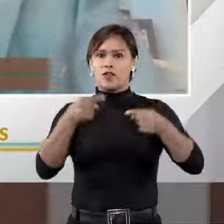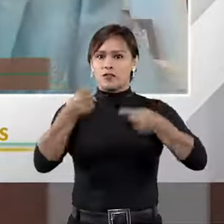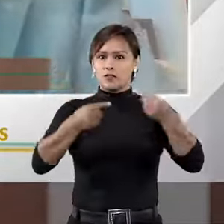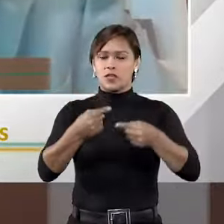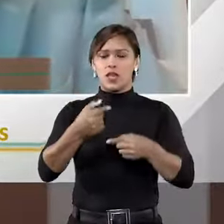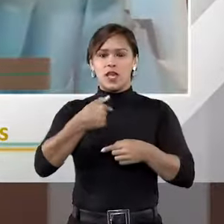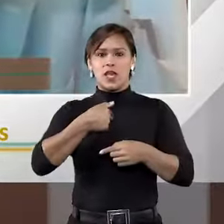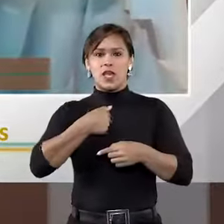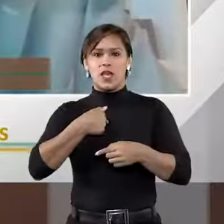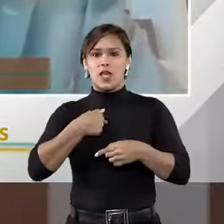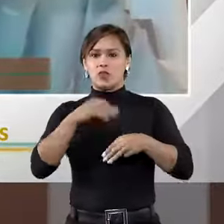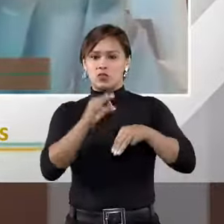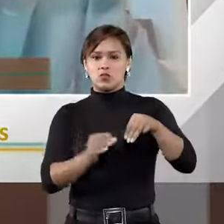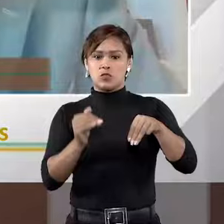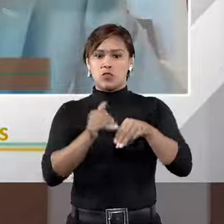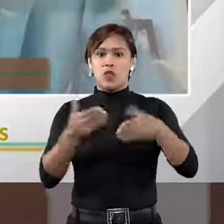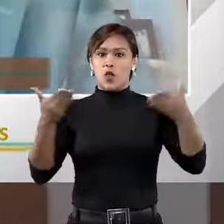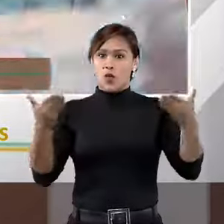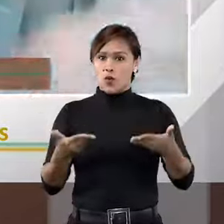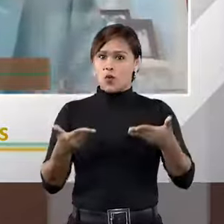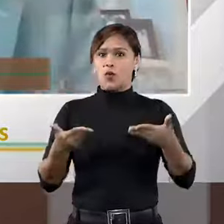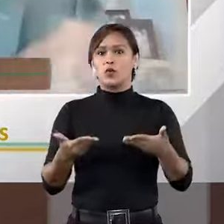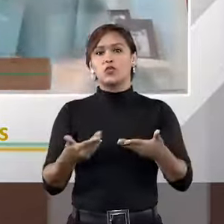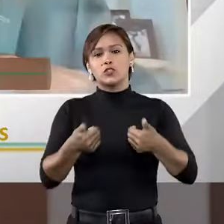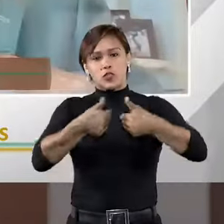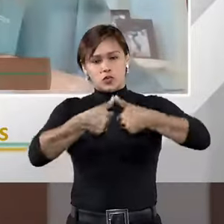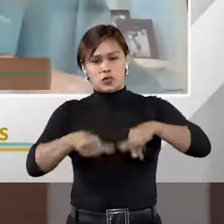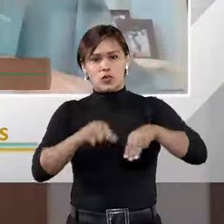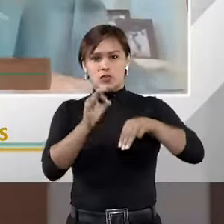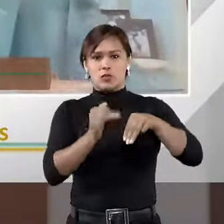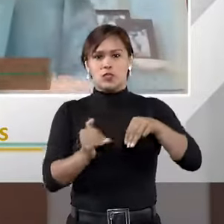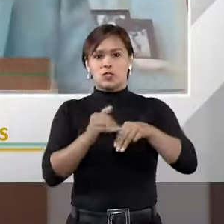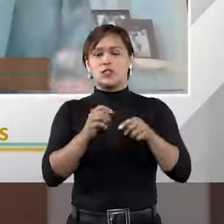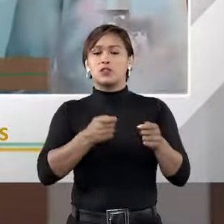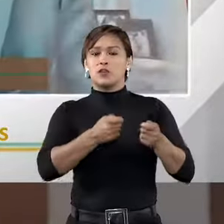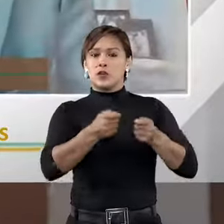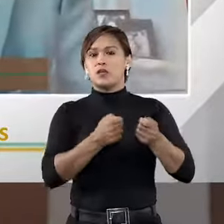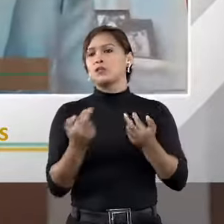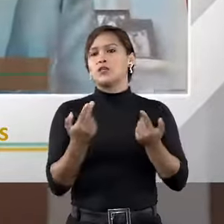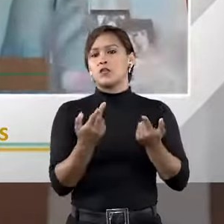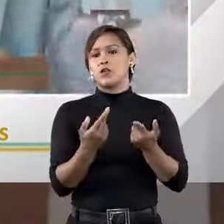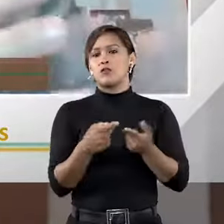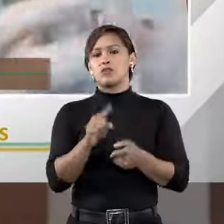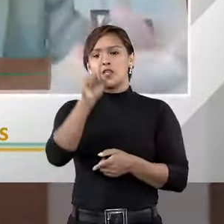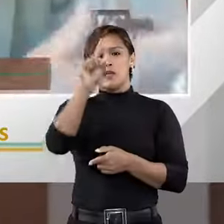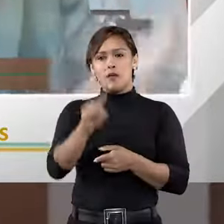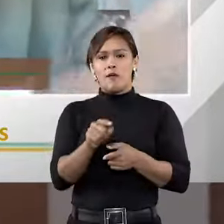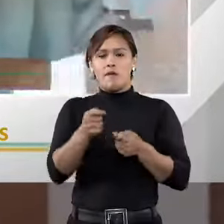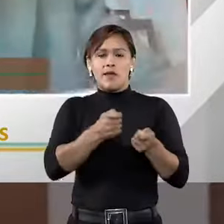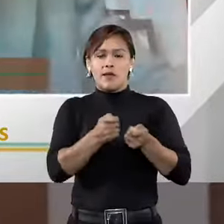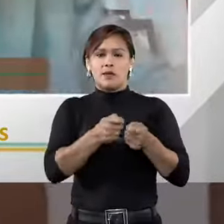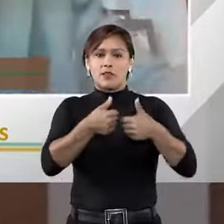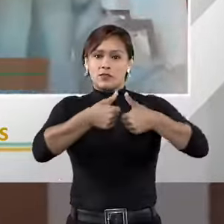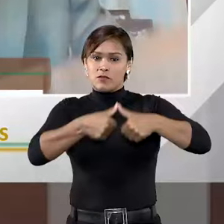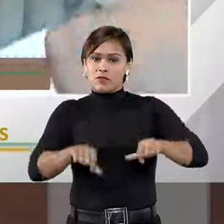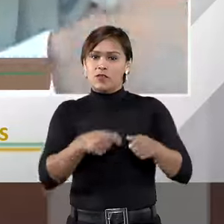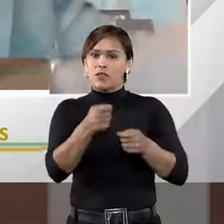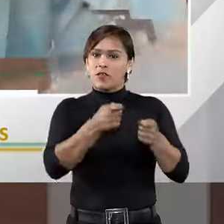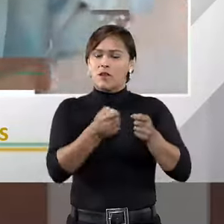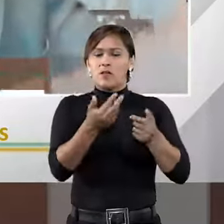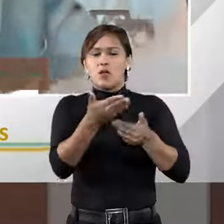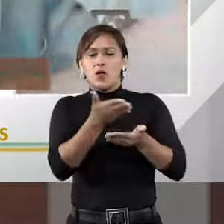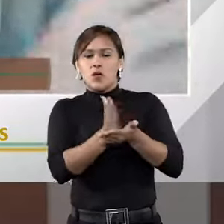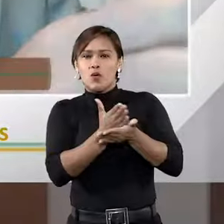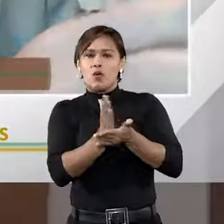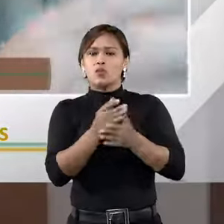eu não sou ministro, eu estou ministro. A mesma coisa acontece para um árbitro. Você não é árbitro, você está árbitro em alguns momentos em que você